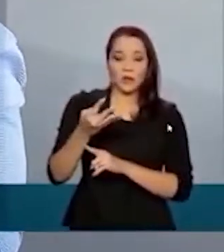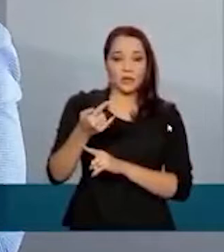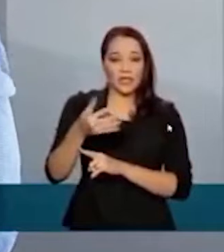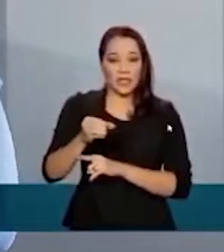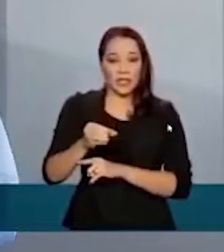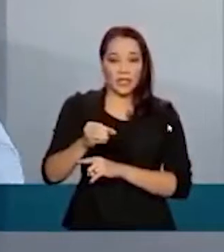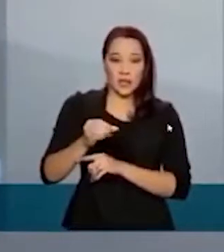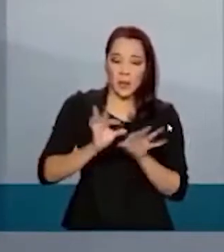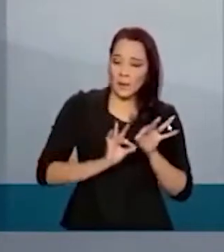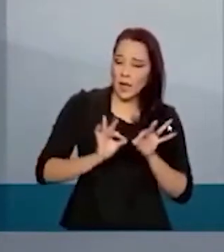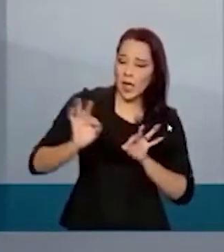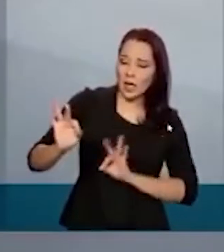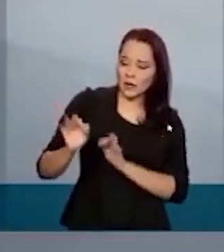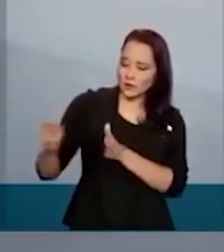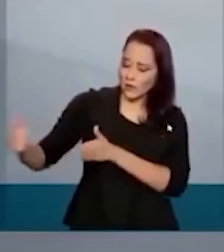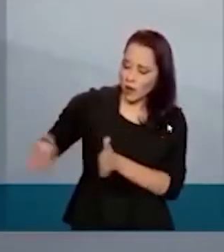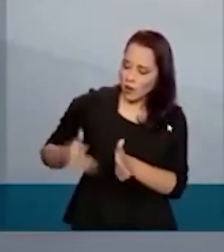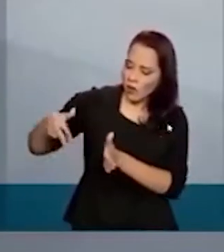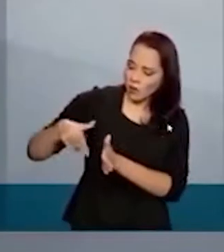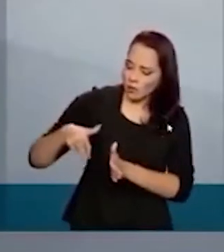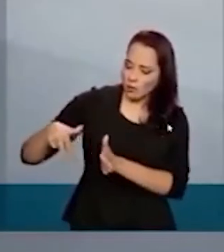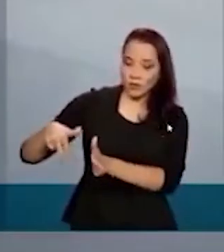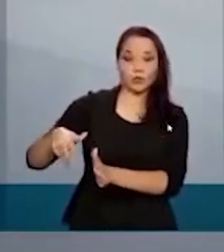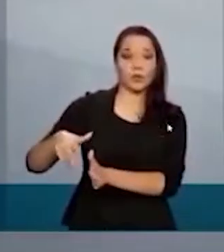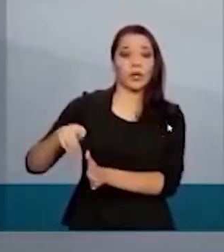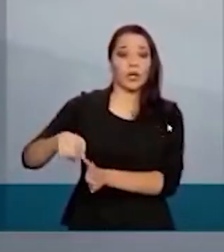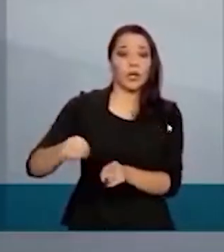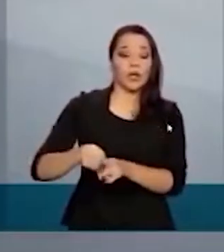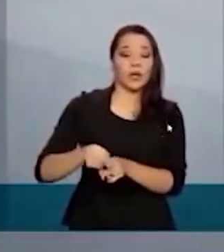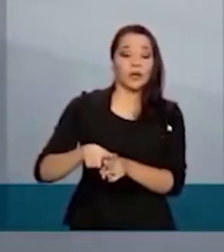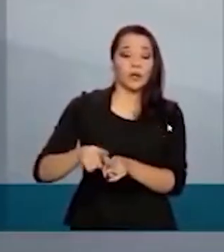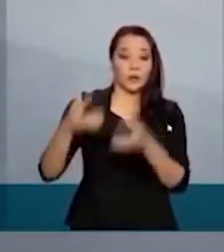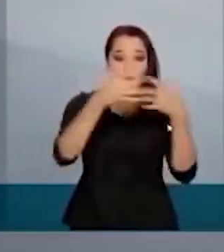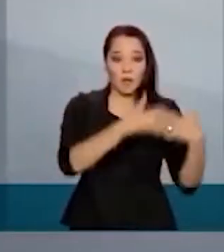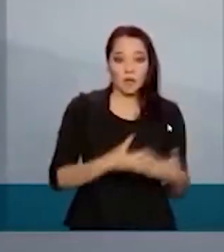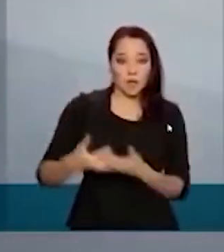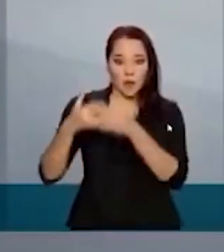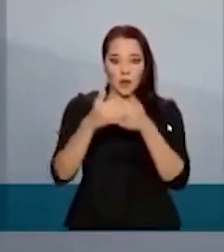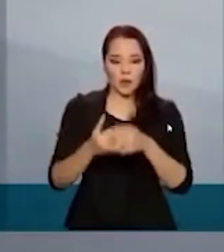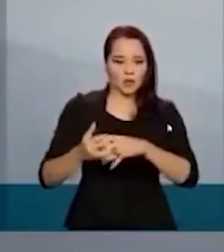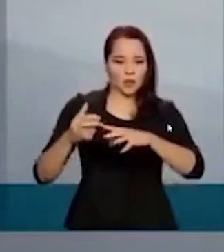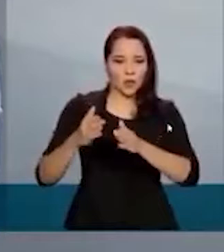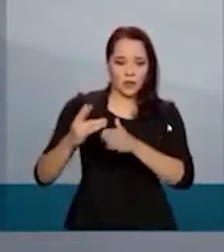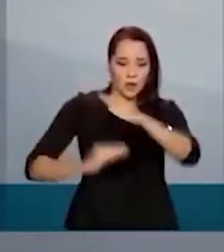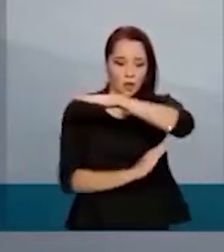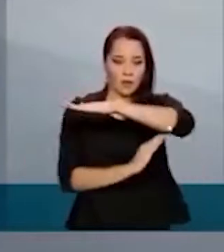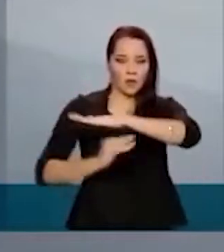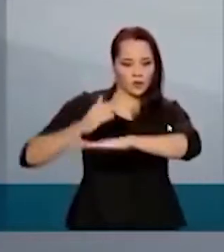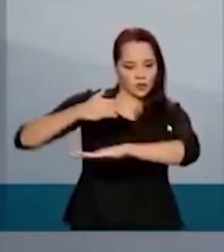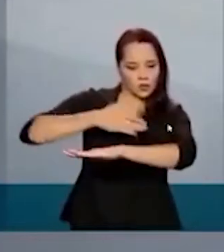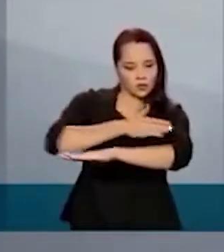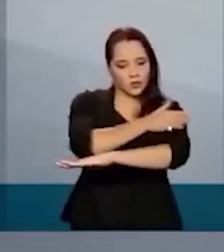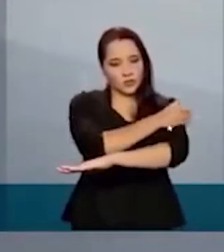estalhado, maior vão da América Latina. O desvio dos caminhões que vão passar pela ponte da integração, saindo do